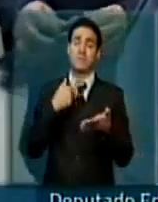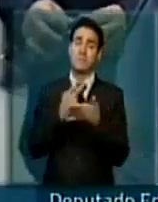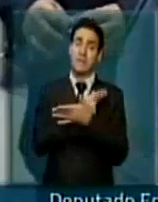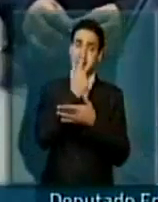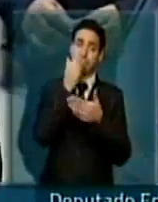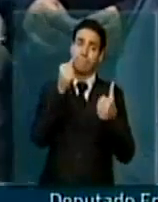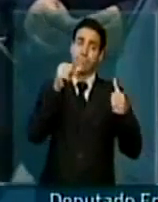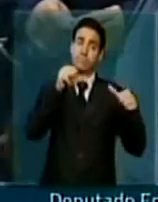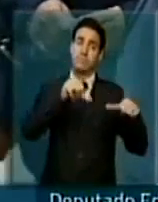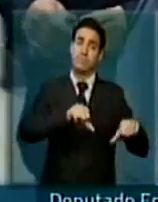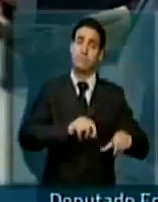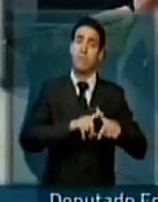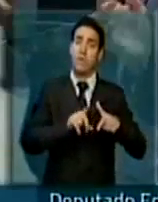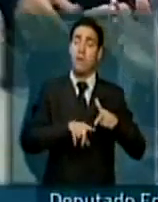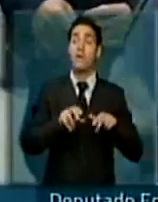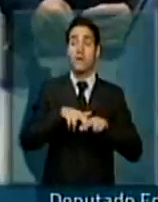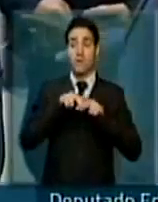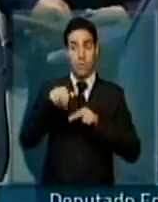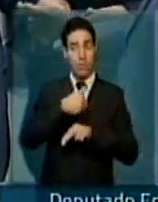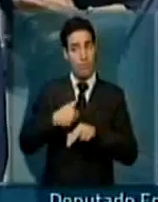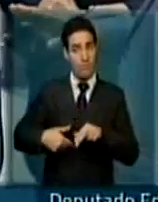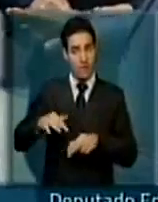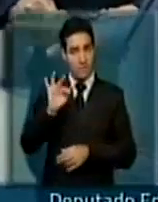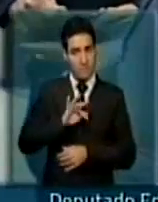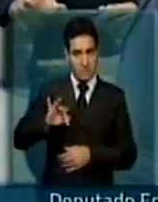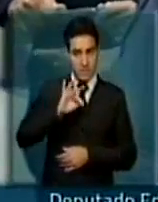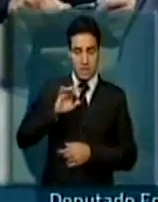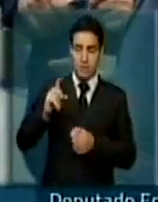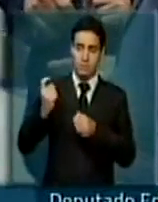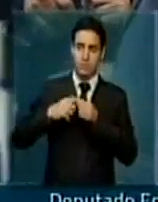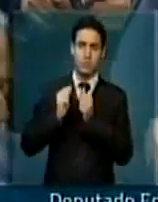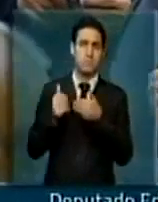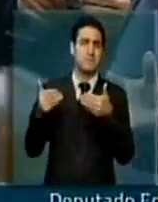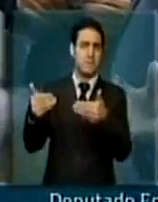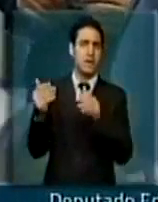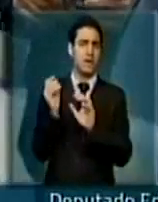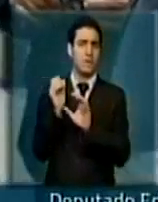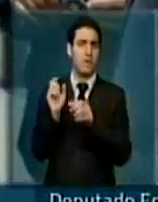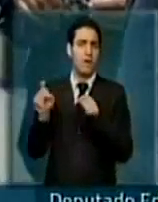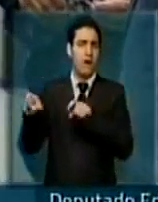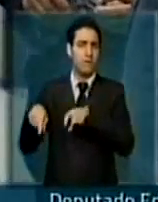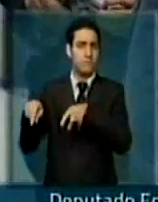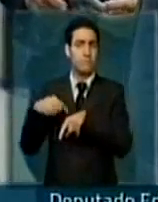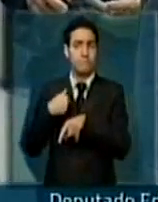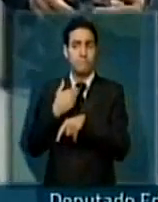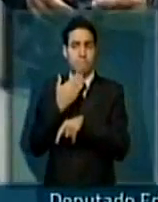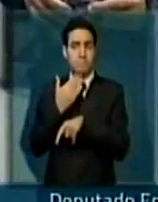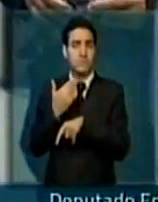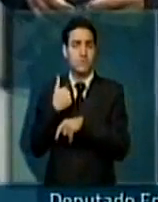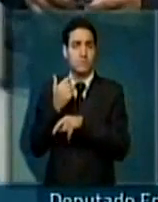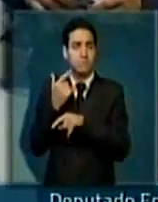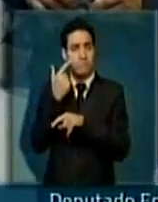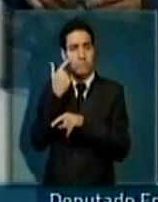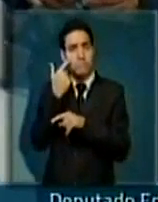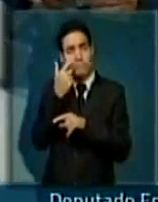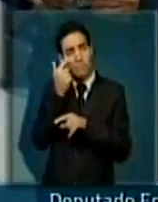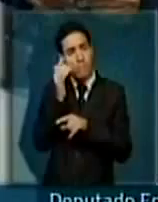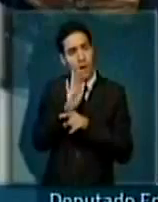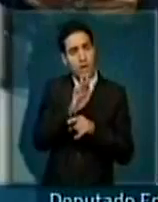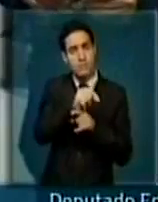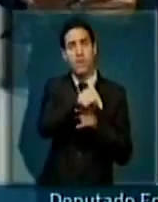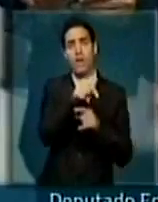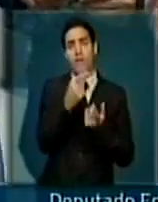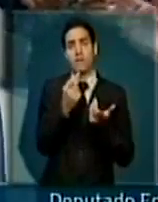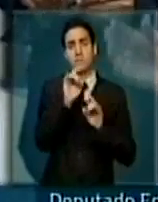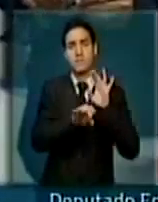importante que o governo federal, através do Ministério da Agricultura, dê uma atenção especial, participei de